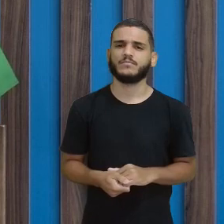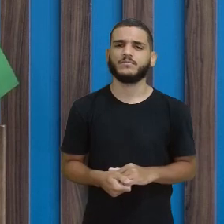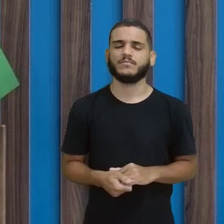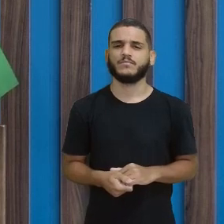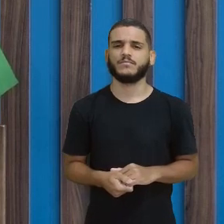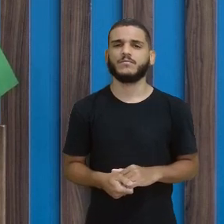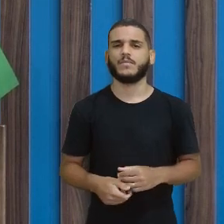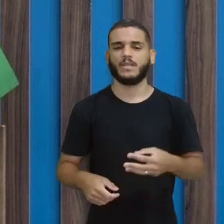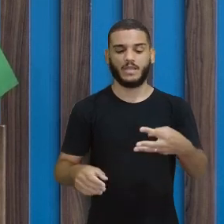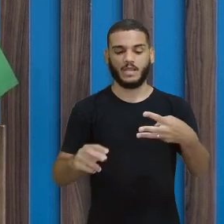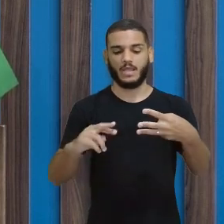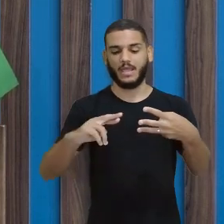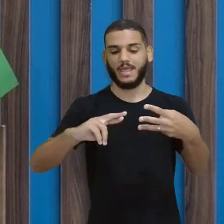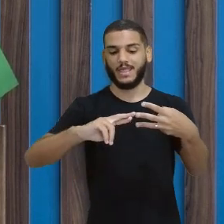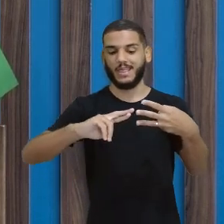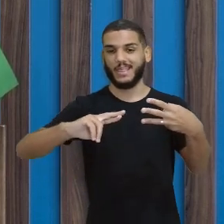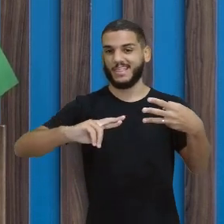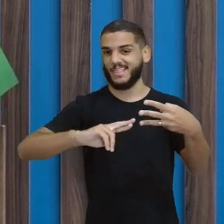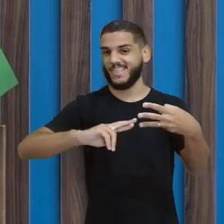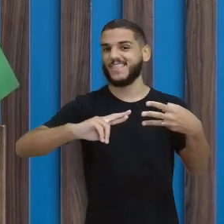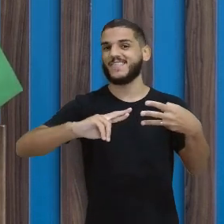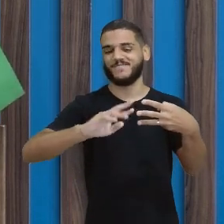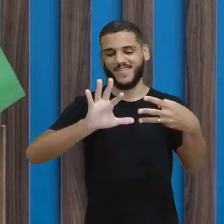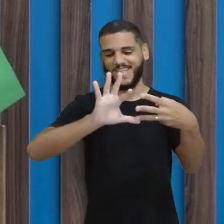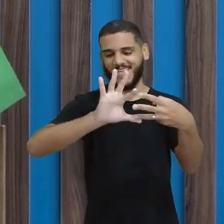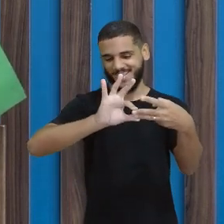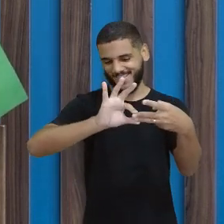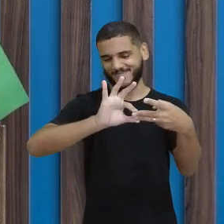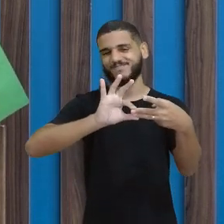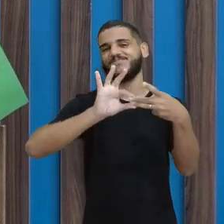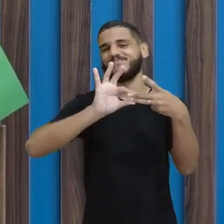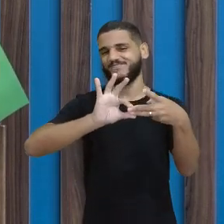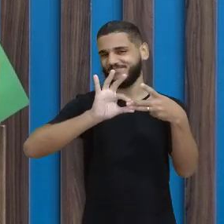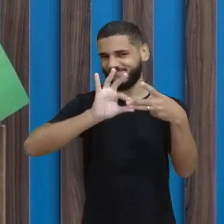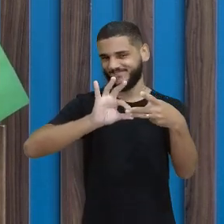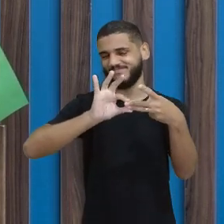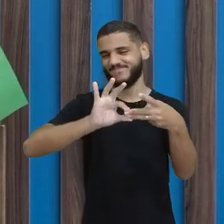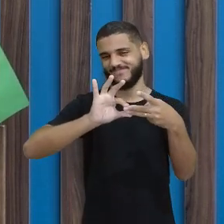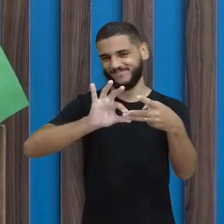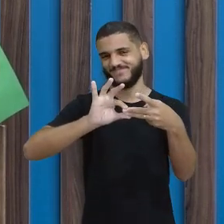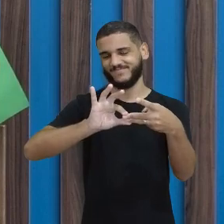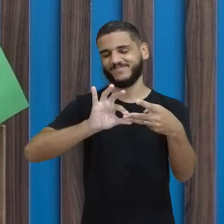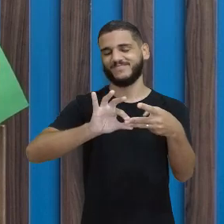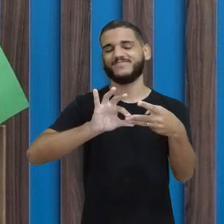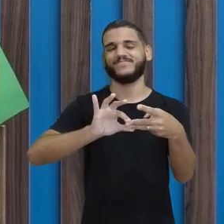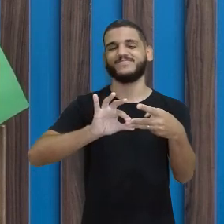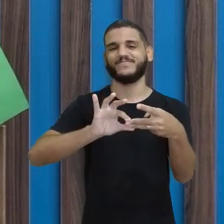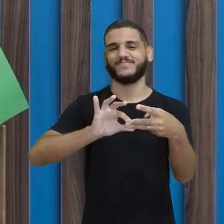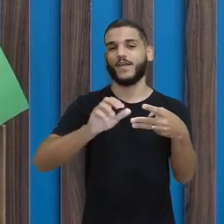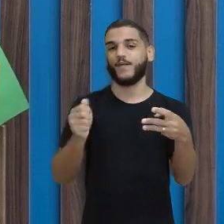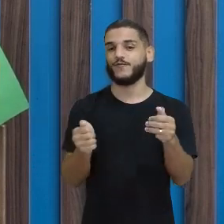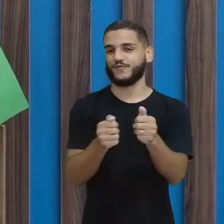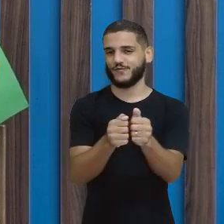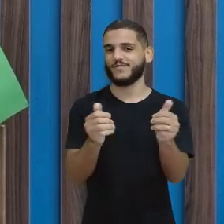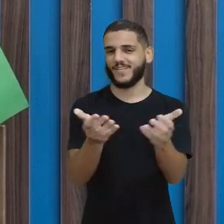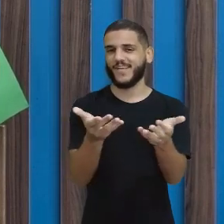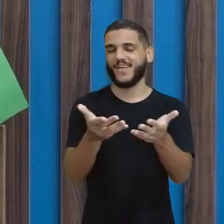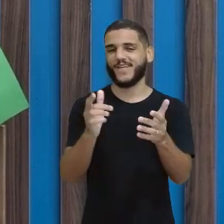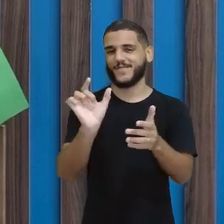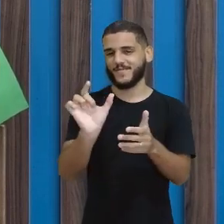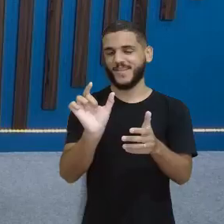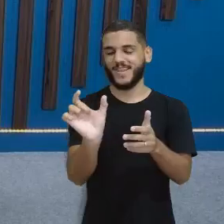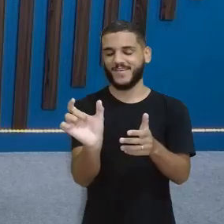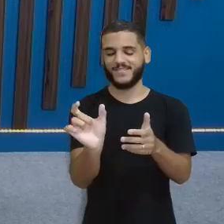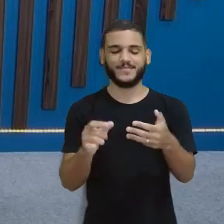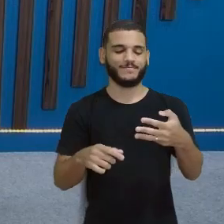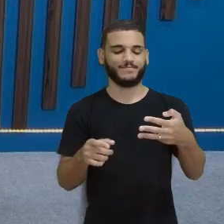rima com o quê? Com emoção. Ah, descobriu. Seleção e emoção. Olha aí, bota aí juntinho. Vou colocar aqui juntinho. E